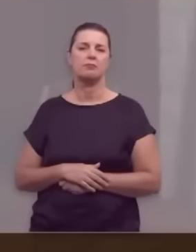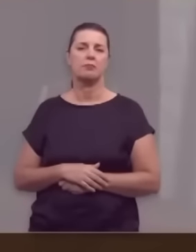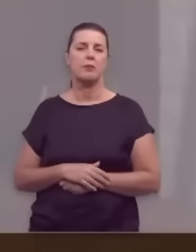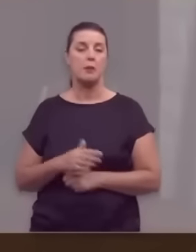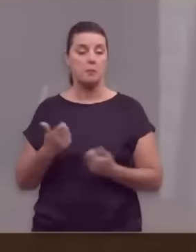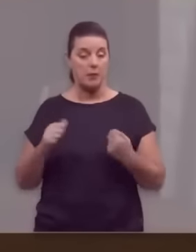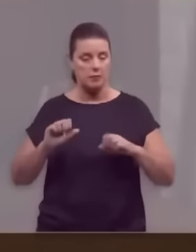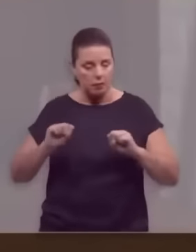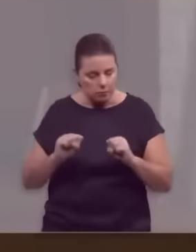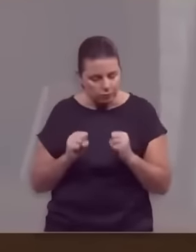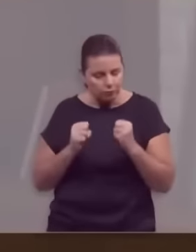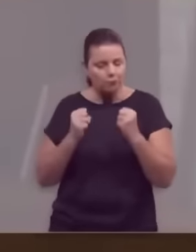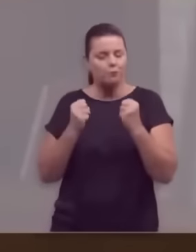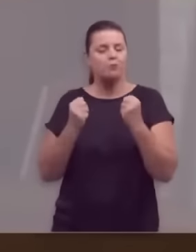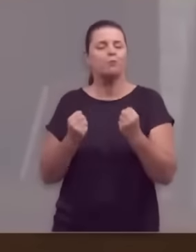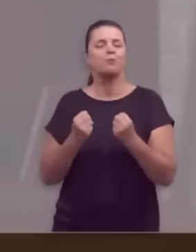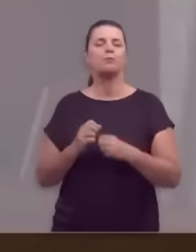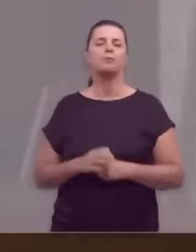É preciso ânimo.